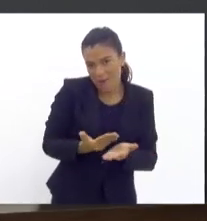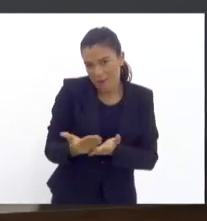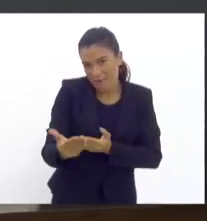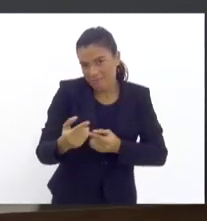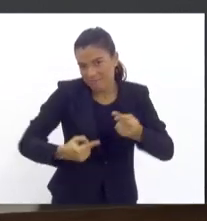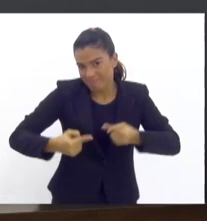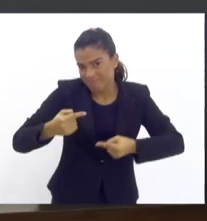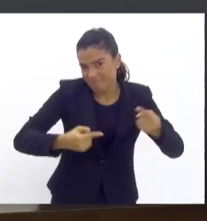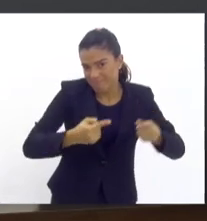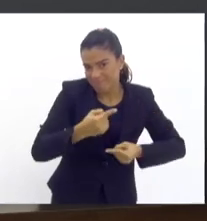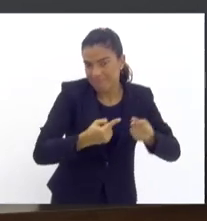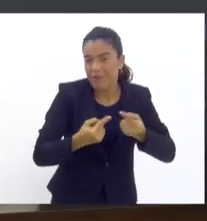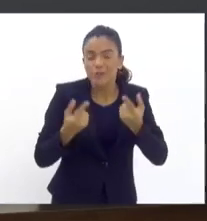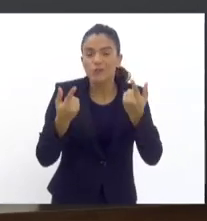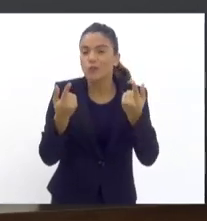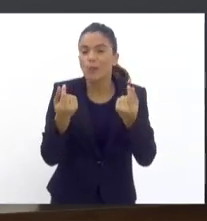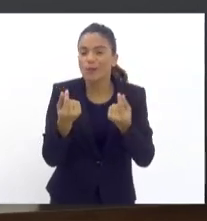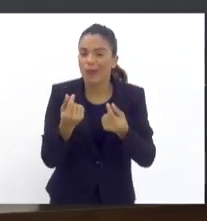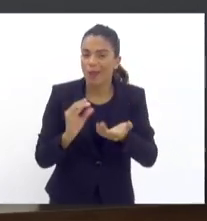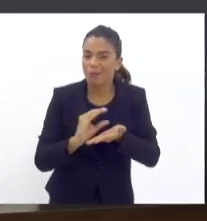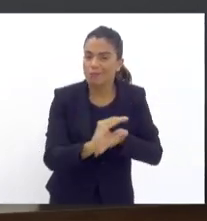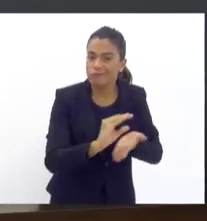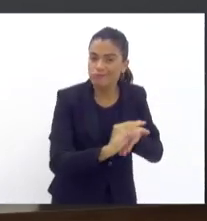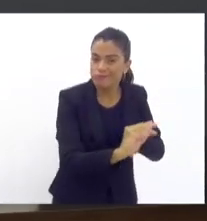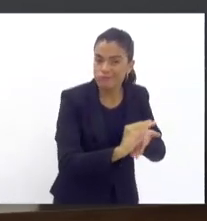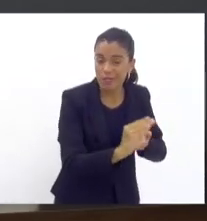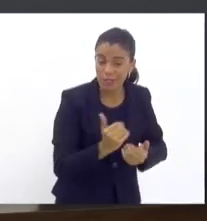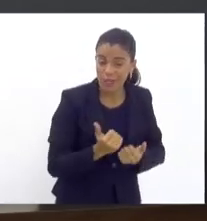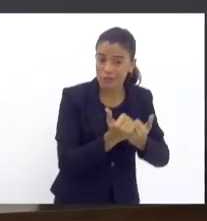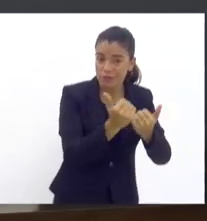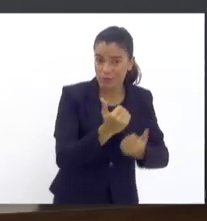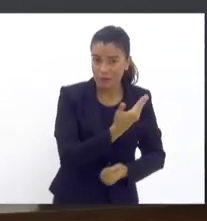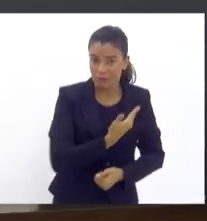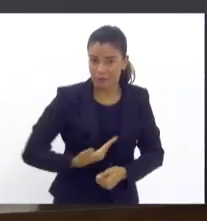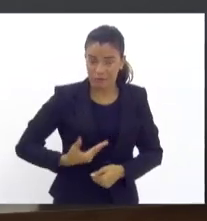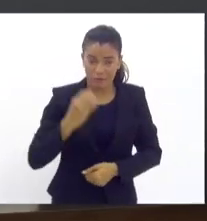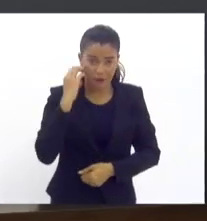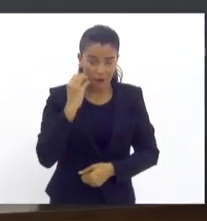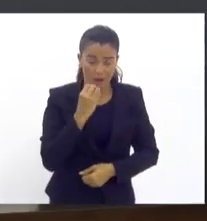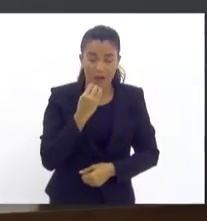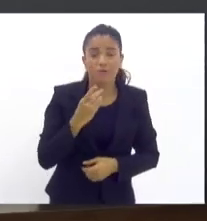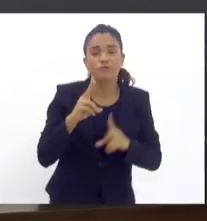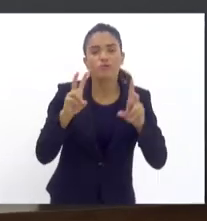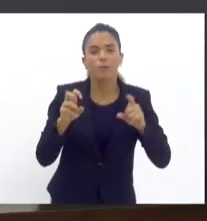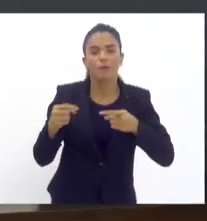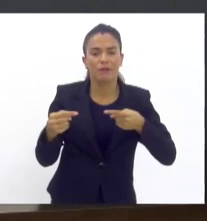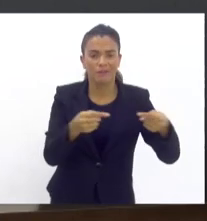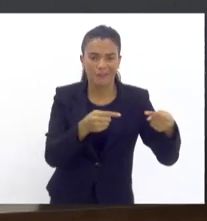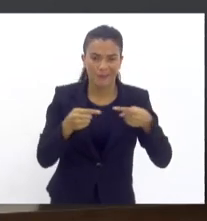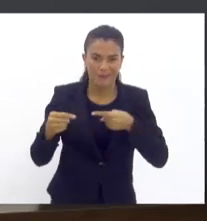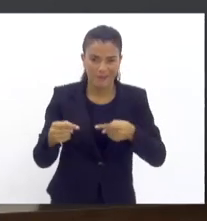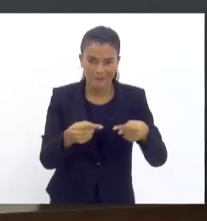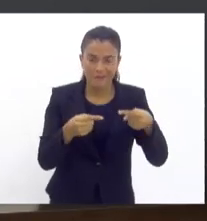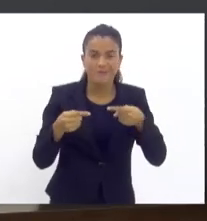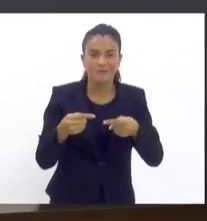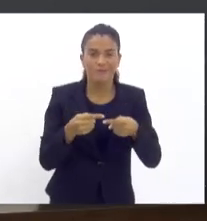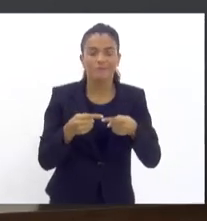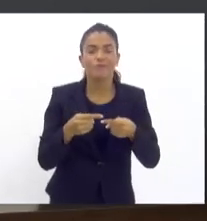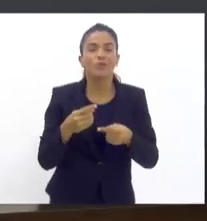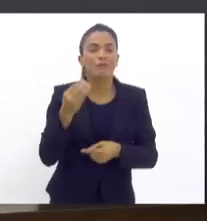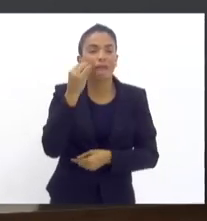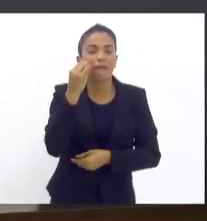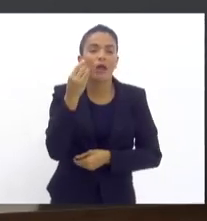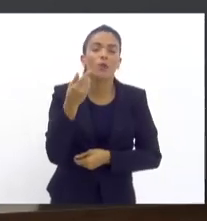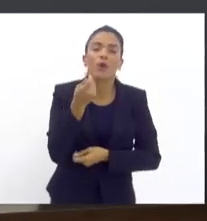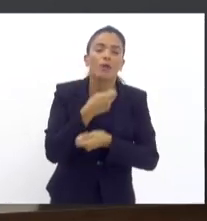nossa lei orçamentária e ajudar o governador Cláudio Castro na discussão que ele está tendo, a nova negociação